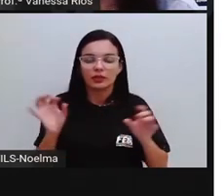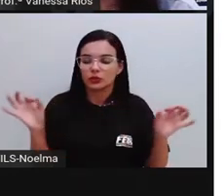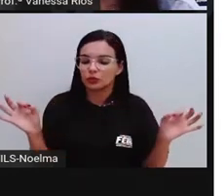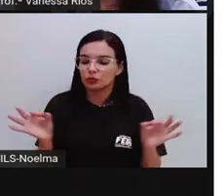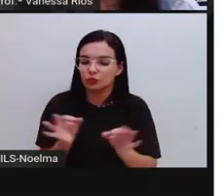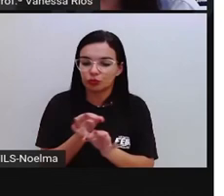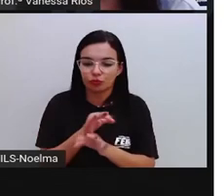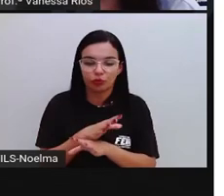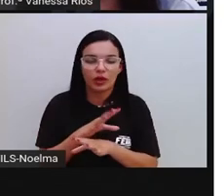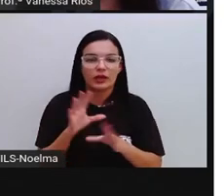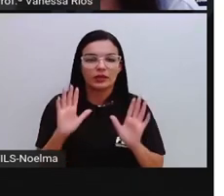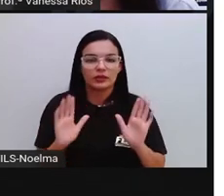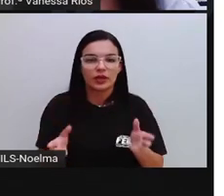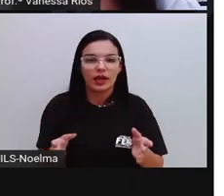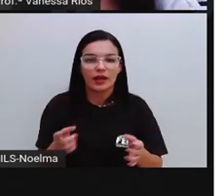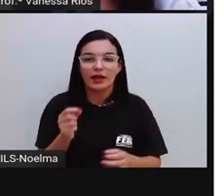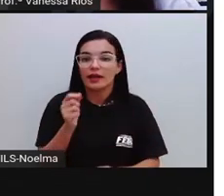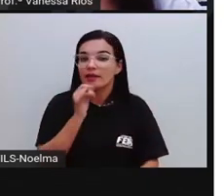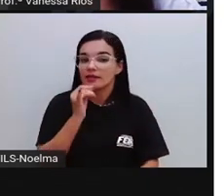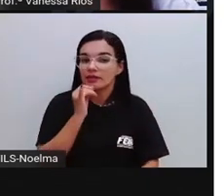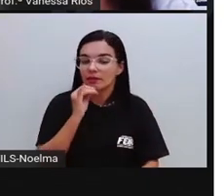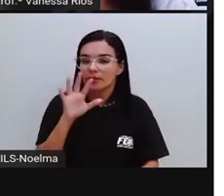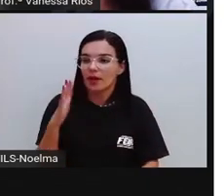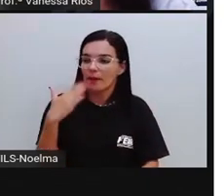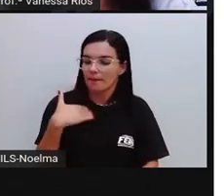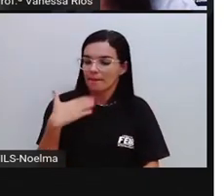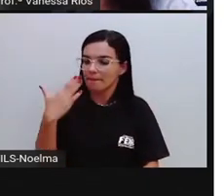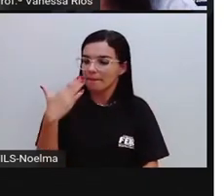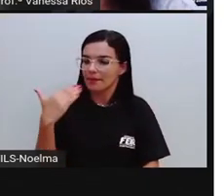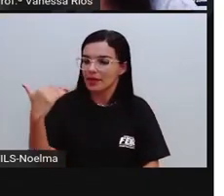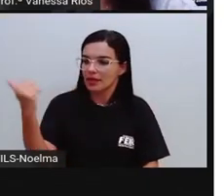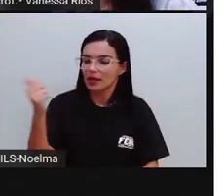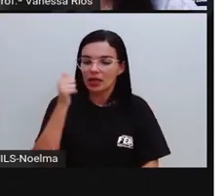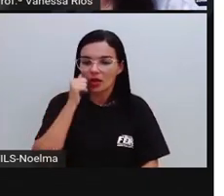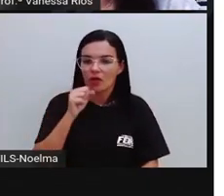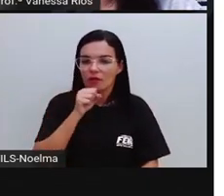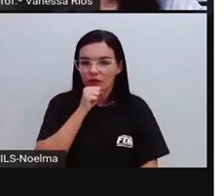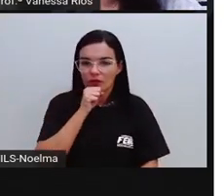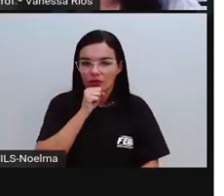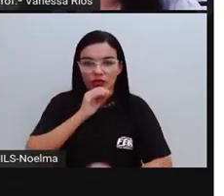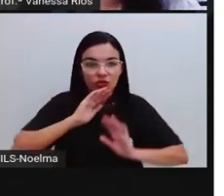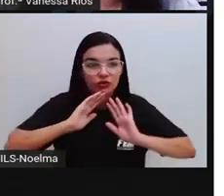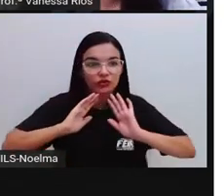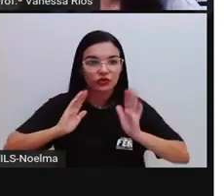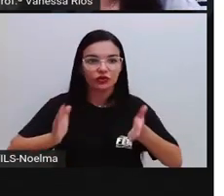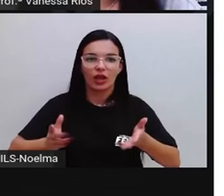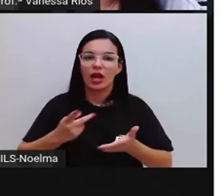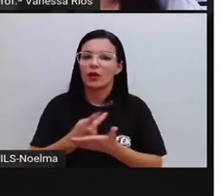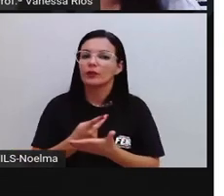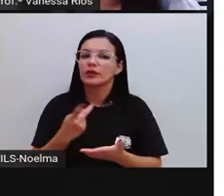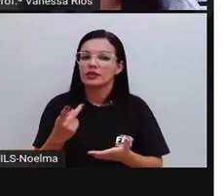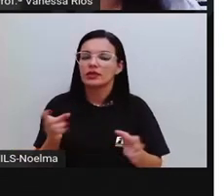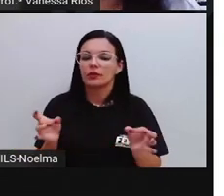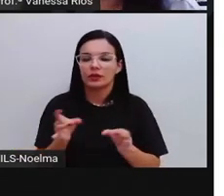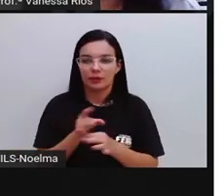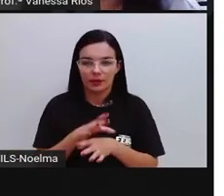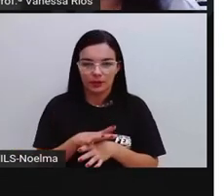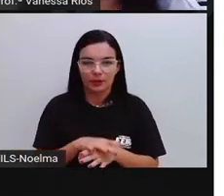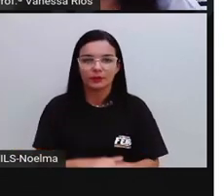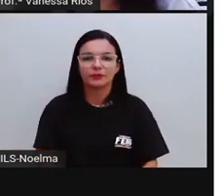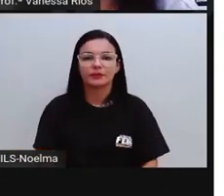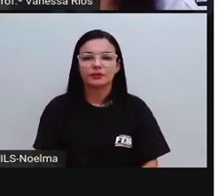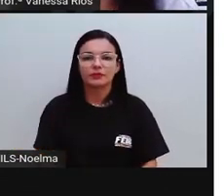concluída. Exemplo, minha avó me chamou. Então, é algo que já foi realizado e concluído aí no